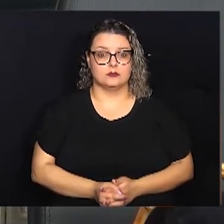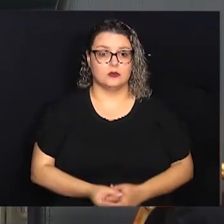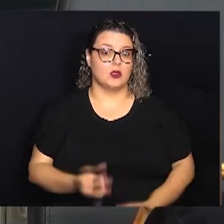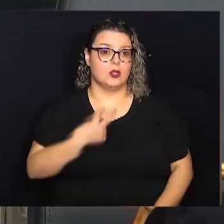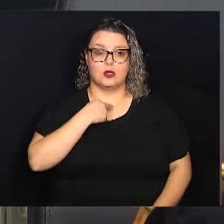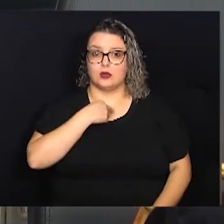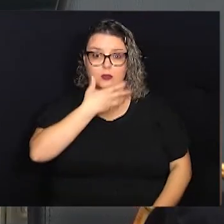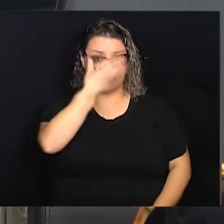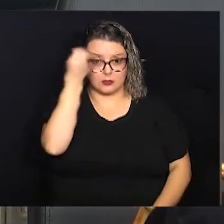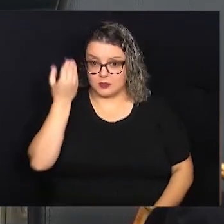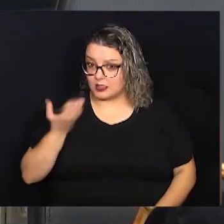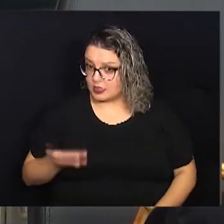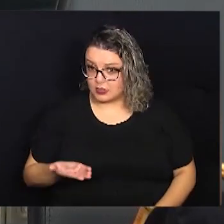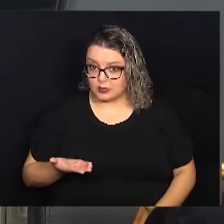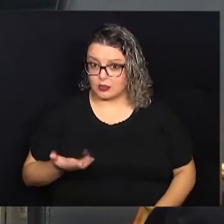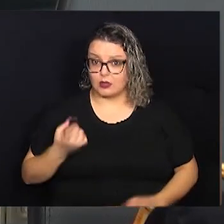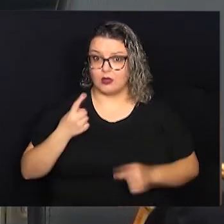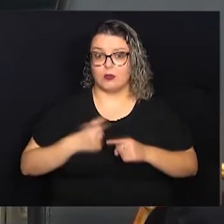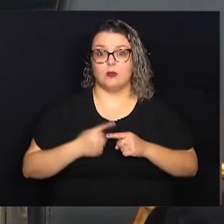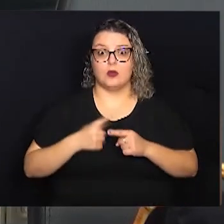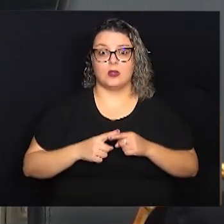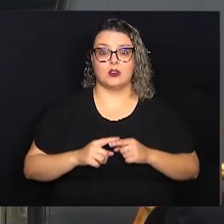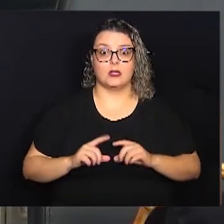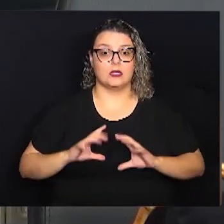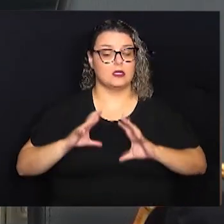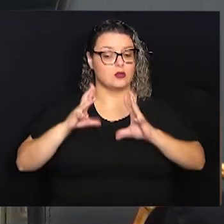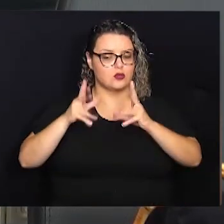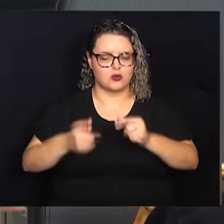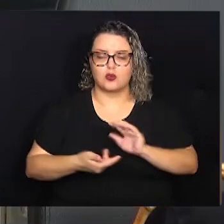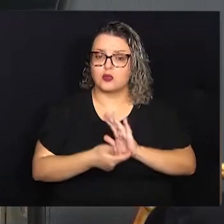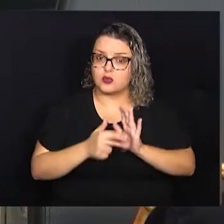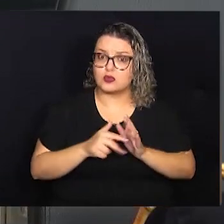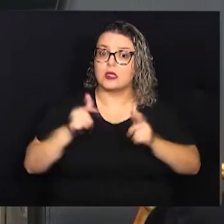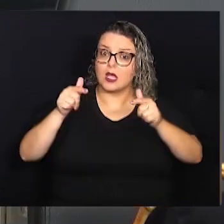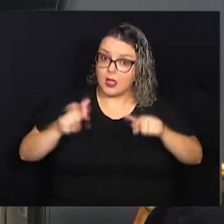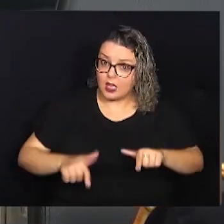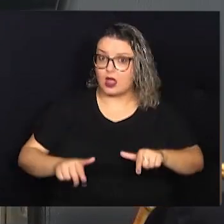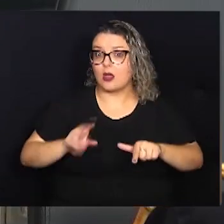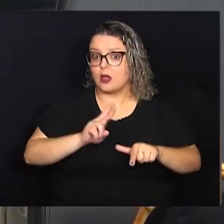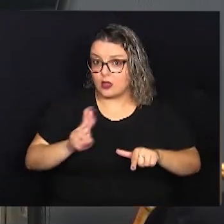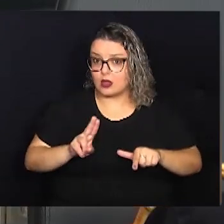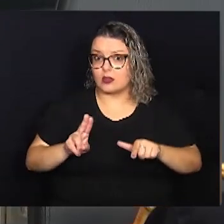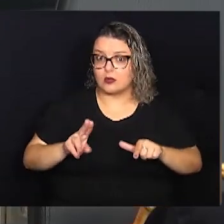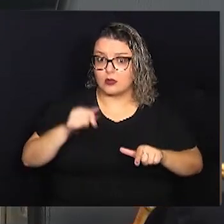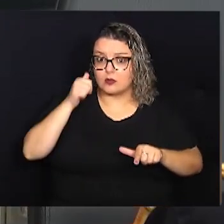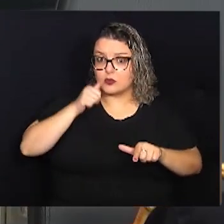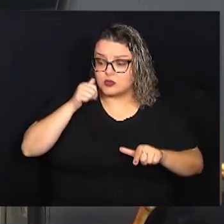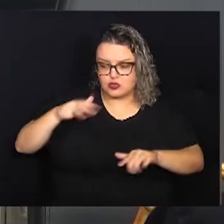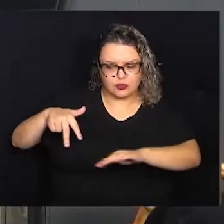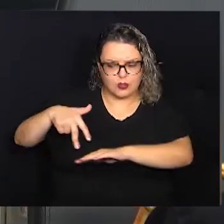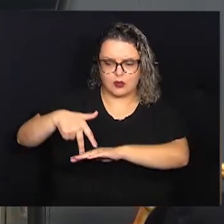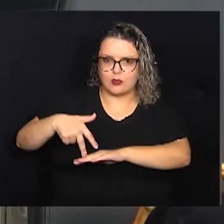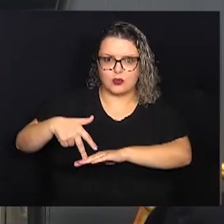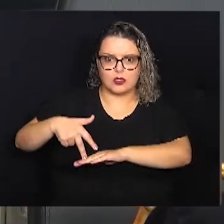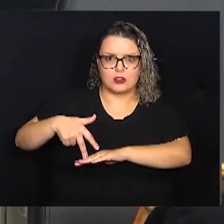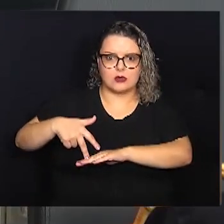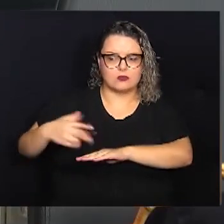A gente não pode esquecer disso, porque faz todo sentido que esse espaço tenha o nome